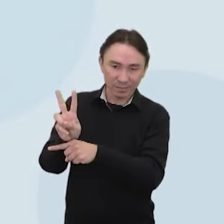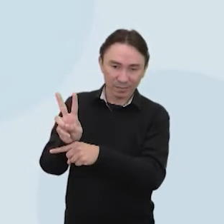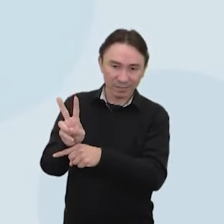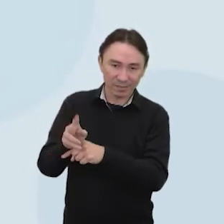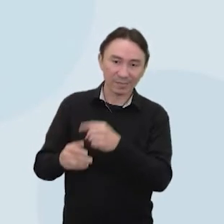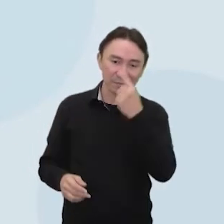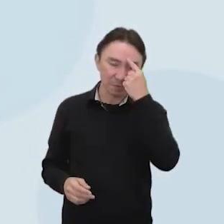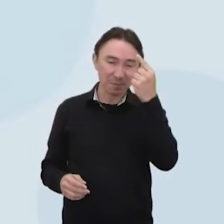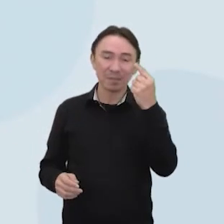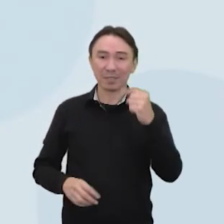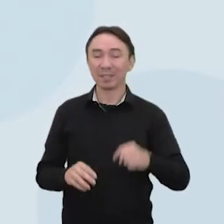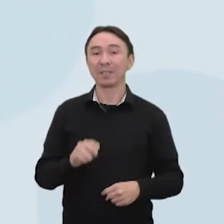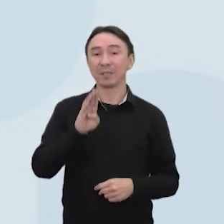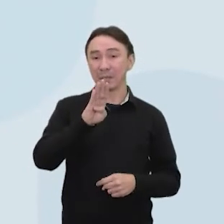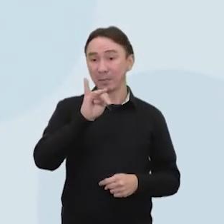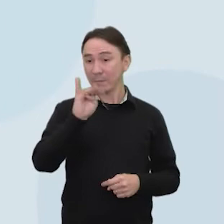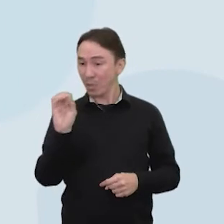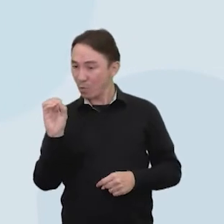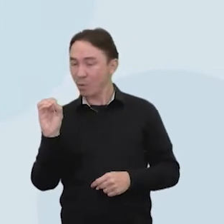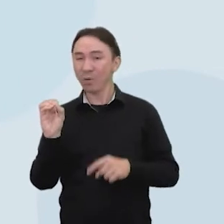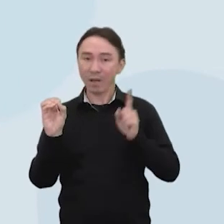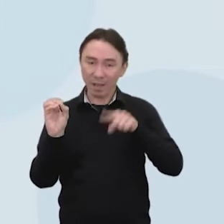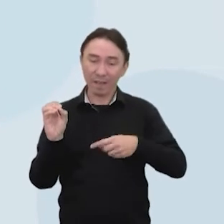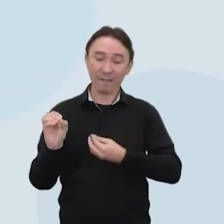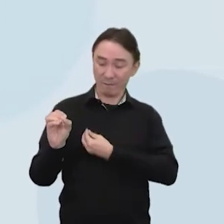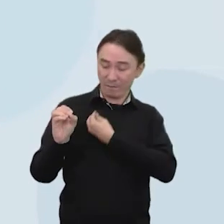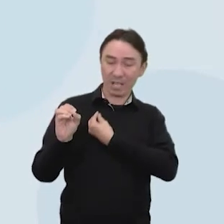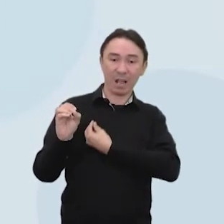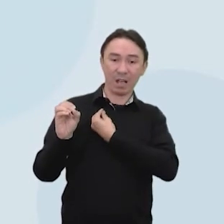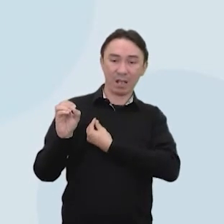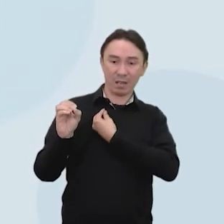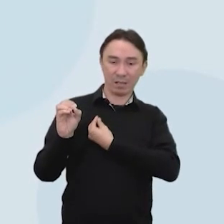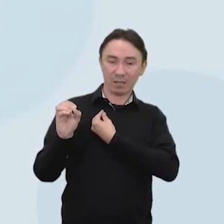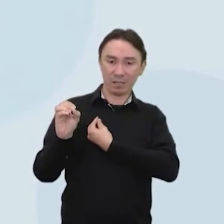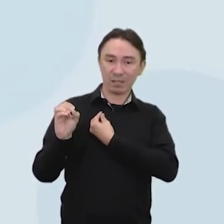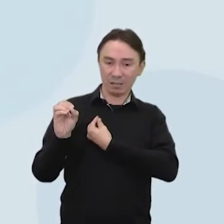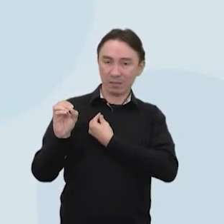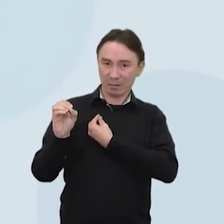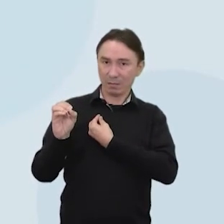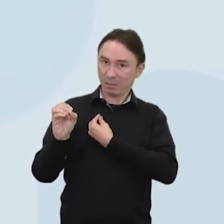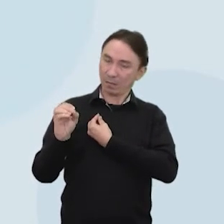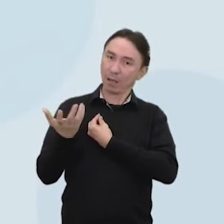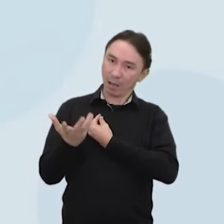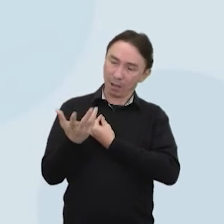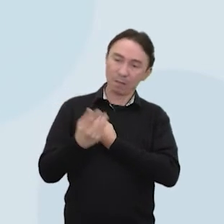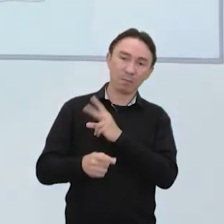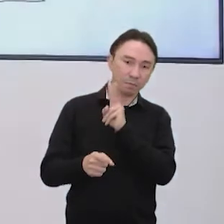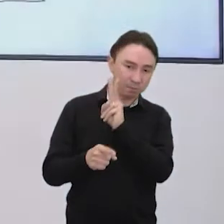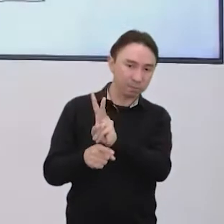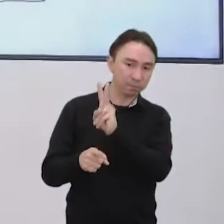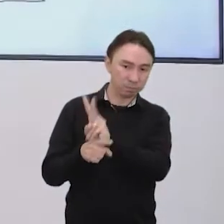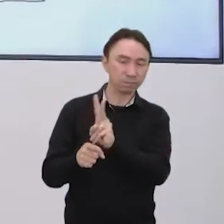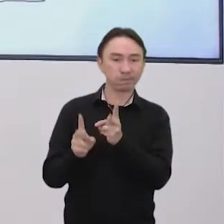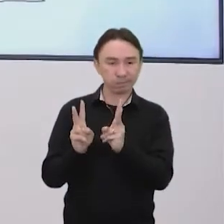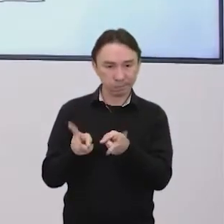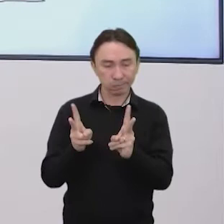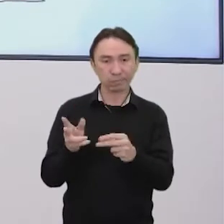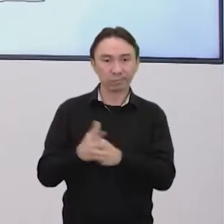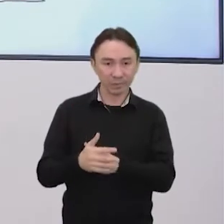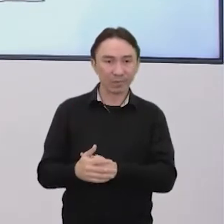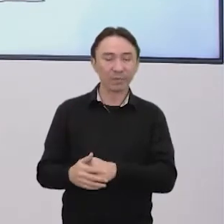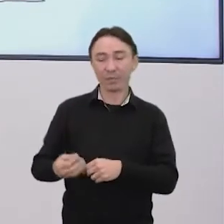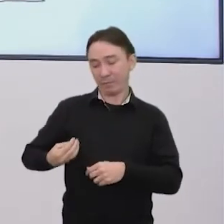vamos explicar melhor. Então, a gente tem que tentar preservar a vida, né, em todas as suas formas. E a gente está falando de vida, inclusive, dos